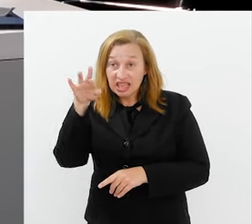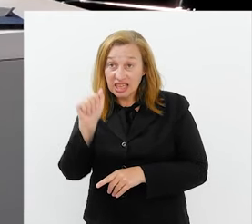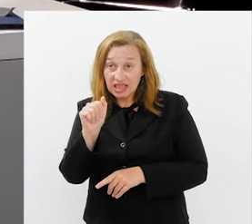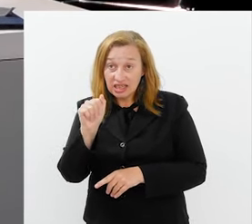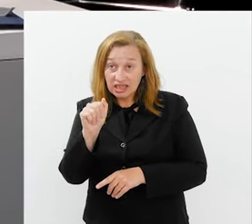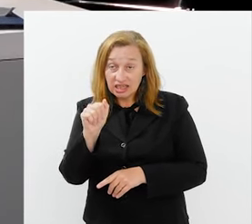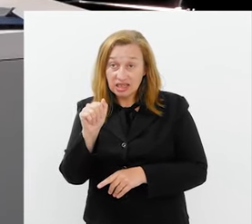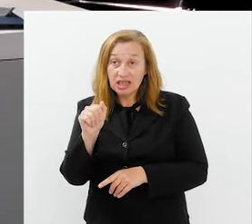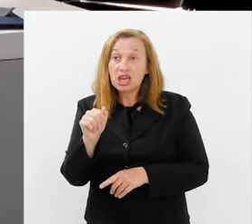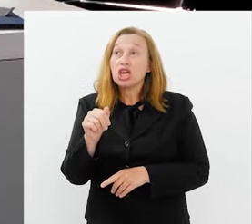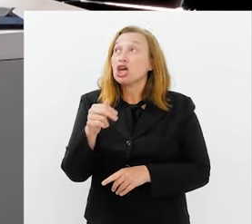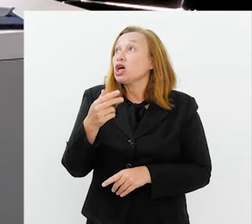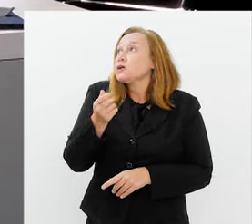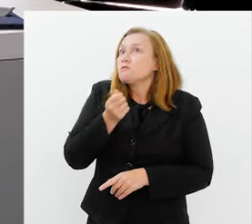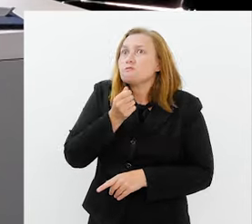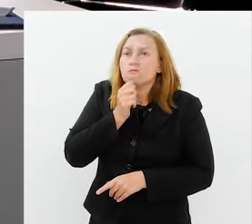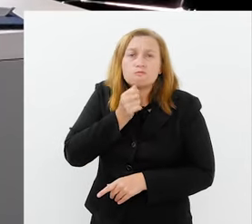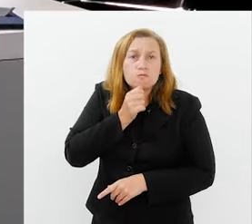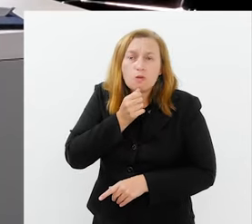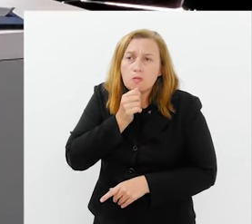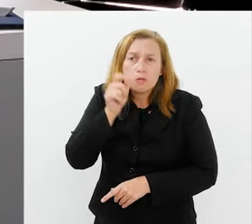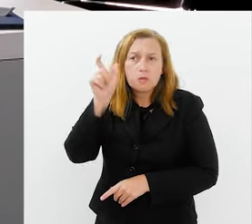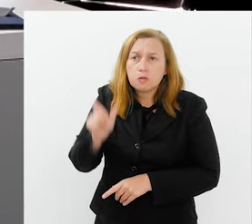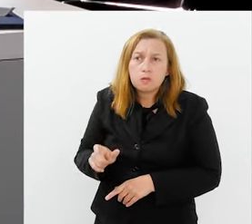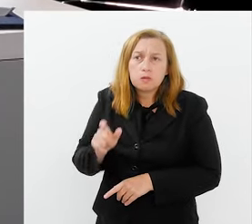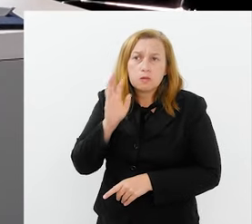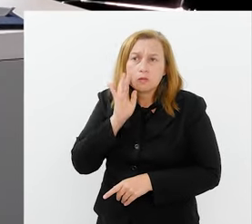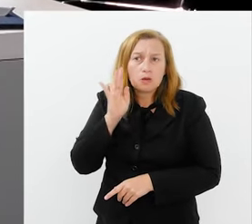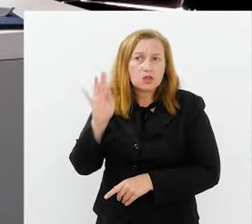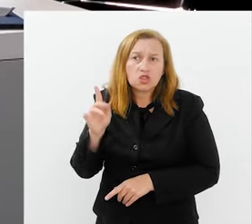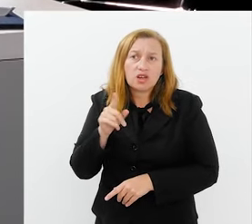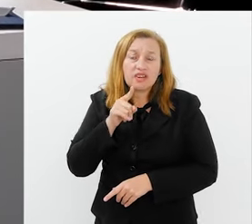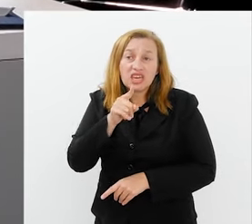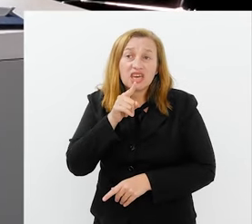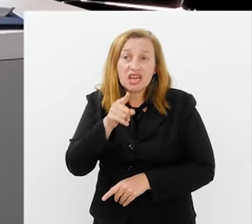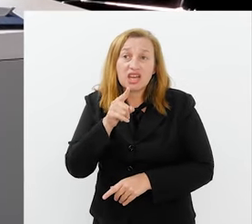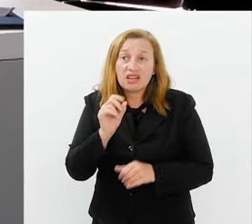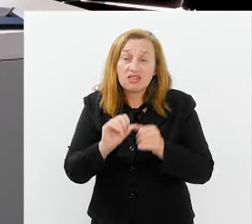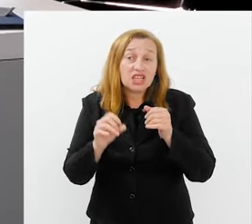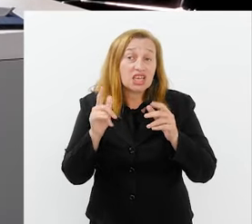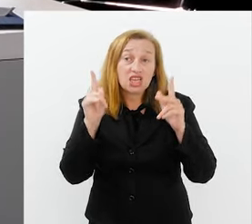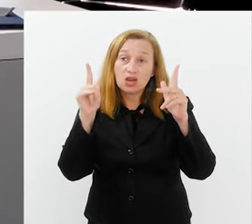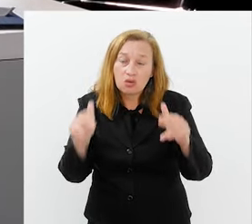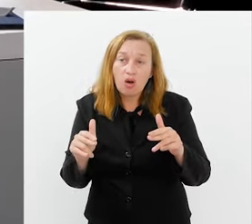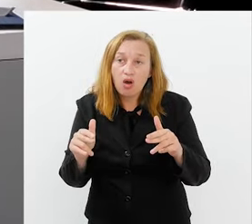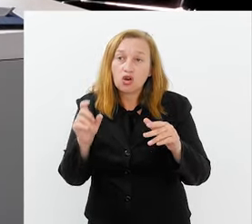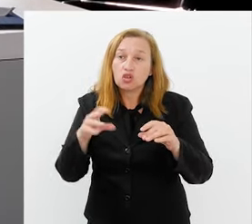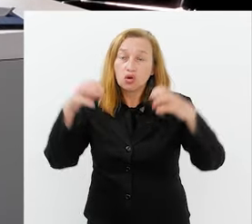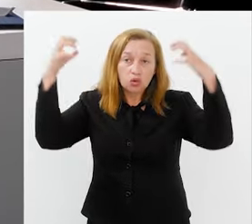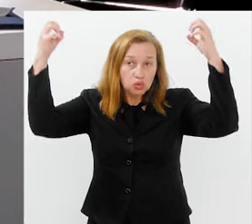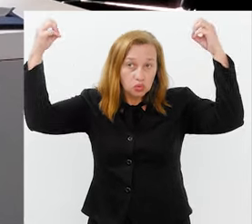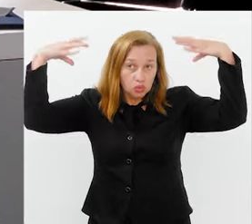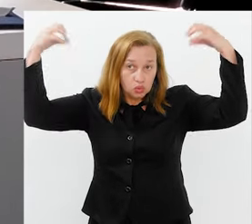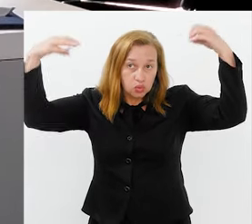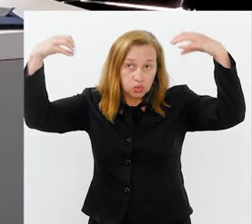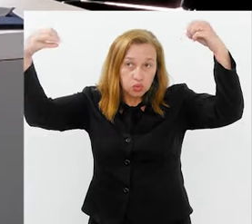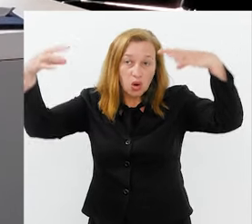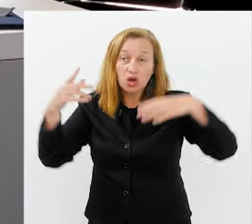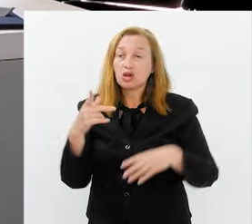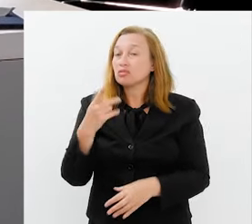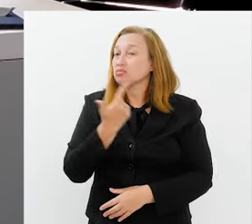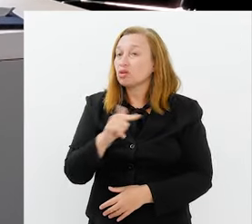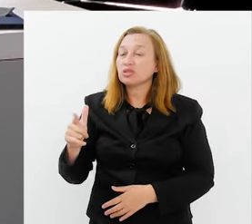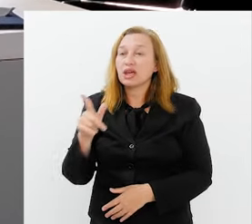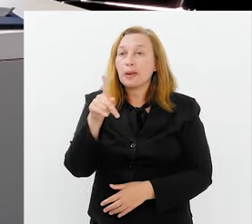imaginava. Quem conhece o mestre Pablo, está ali a Benedita do lado dele. É uma caracterização só de luz e sombra, não tem